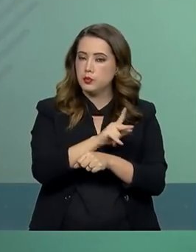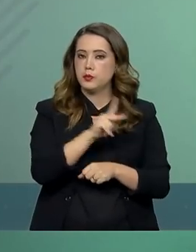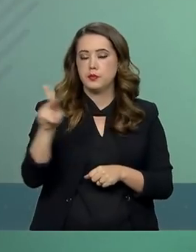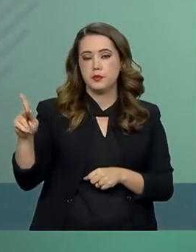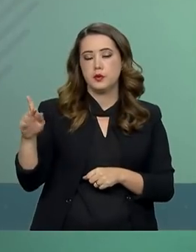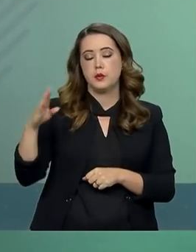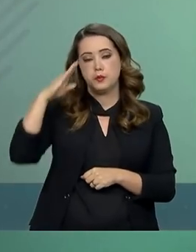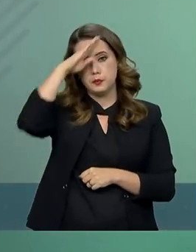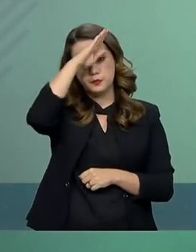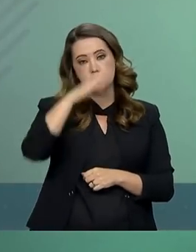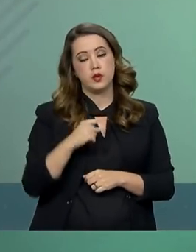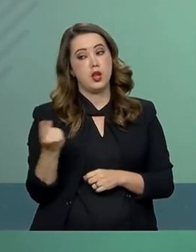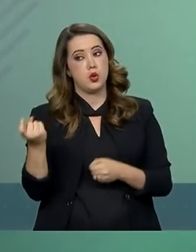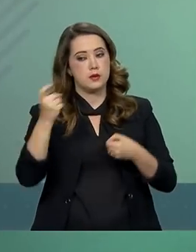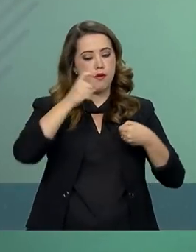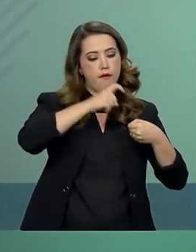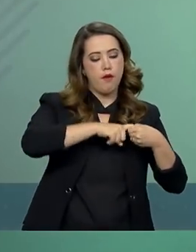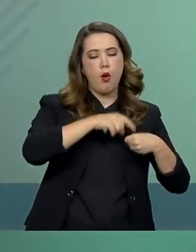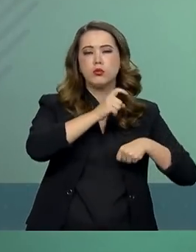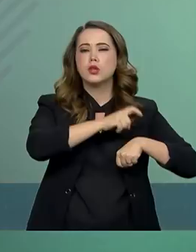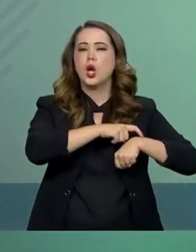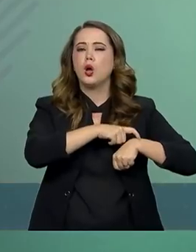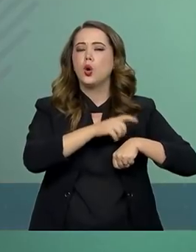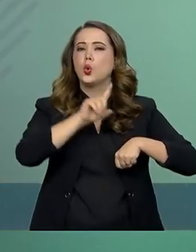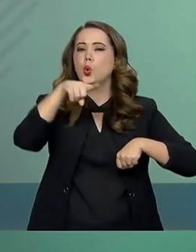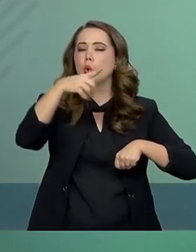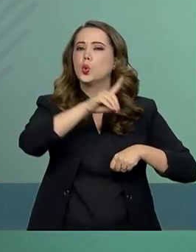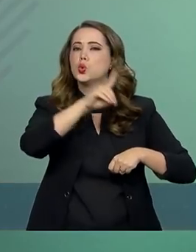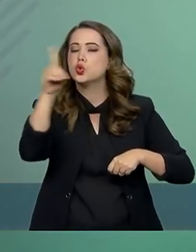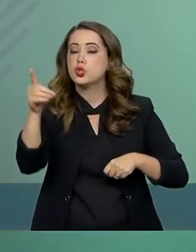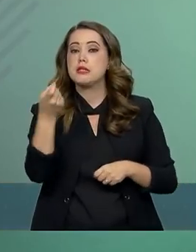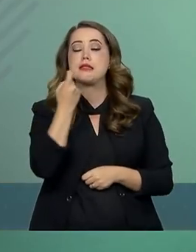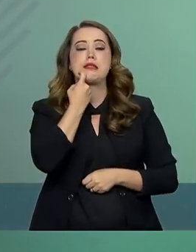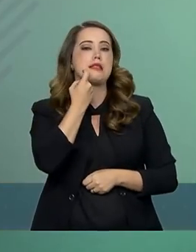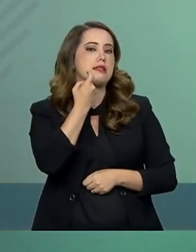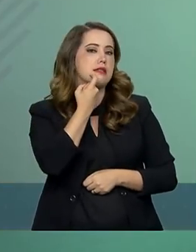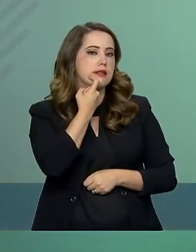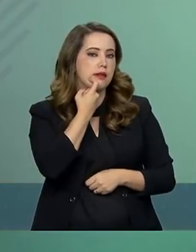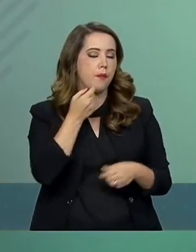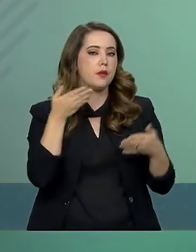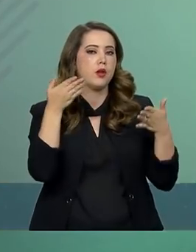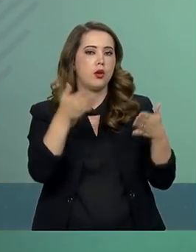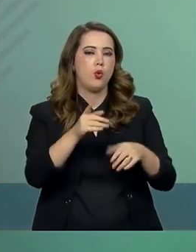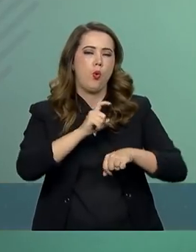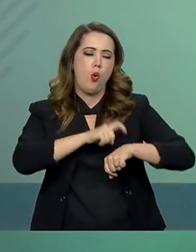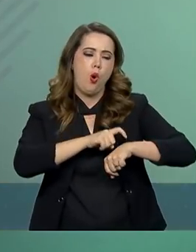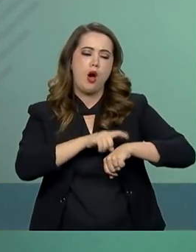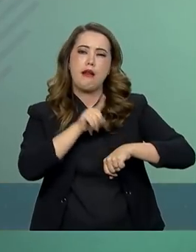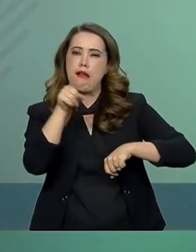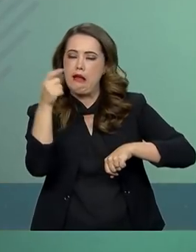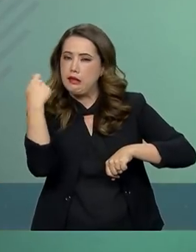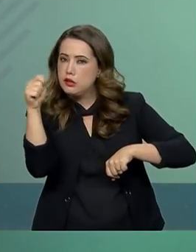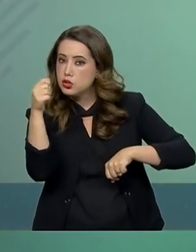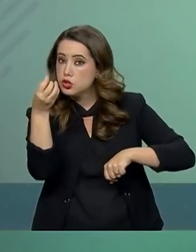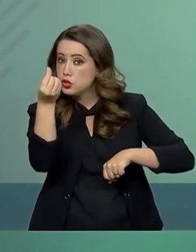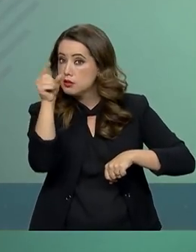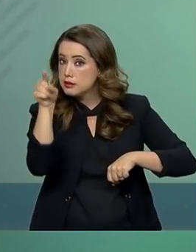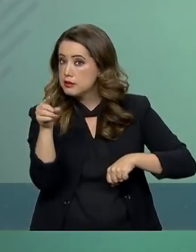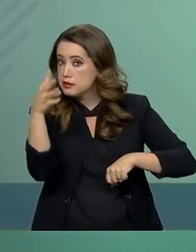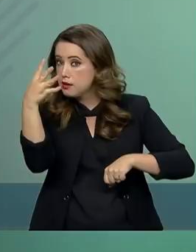Nosso retorno está previsto para o dia seguinte, sexta-feira, com a partir da hora local 6h40,